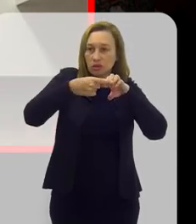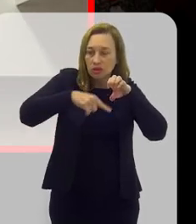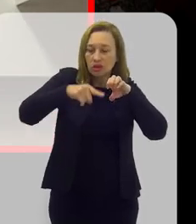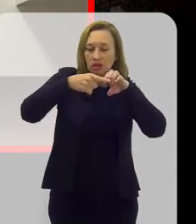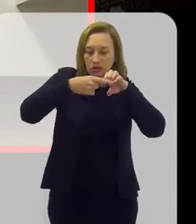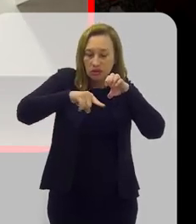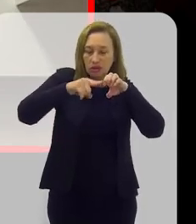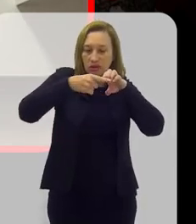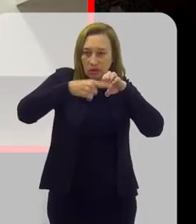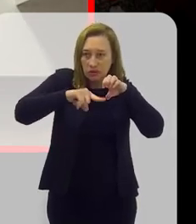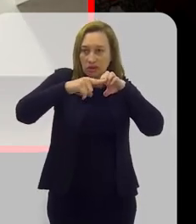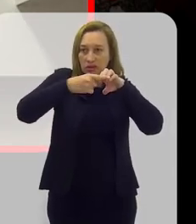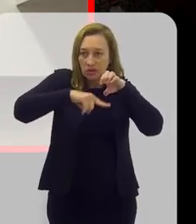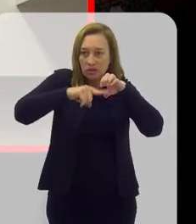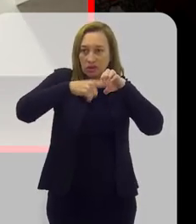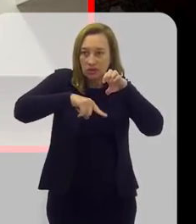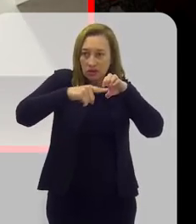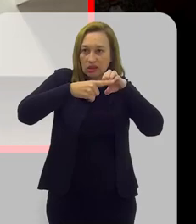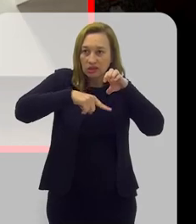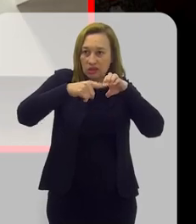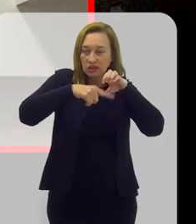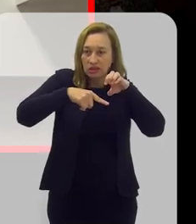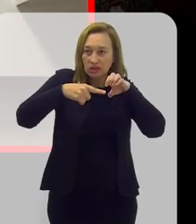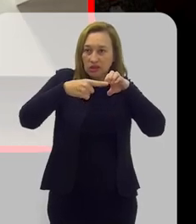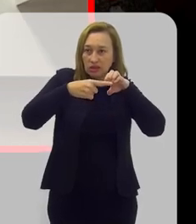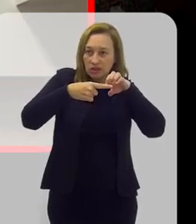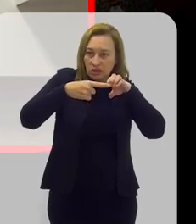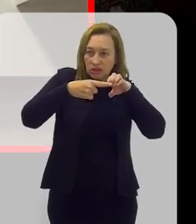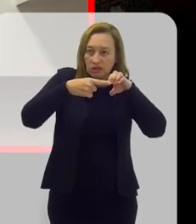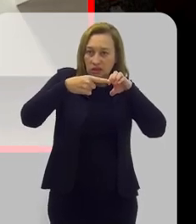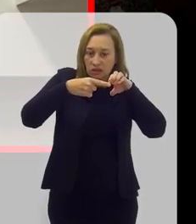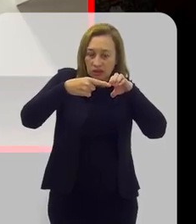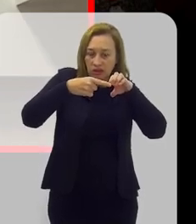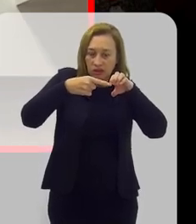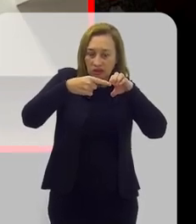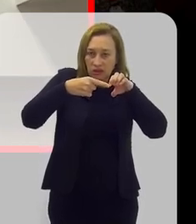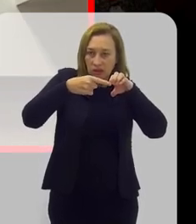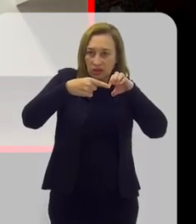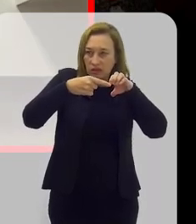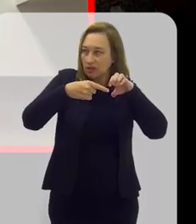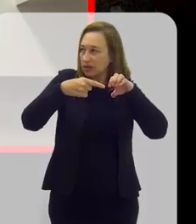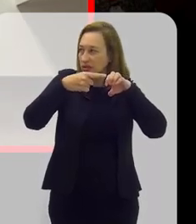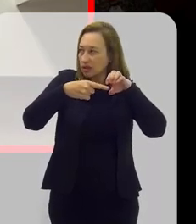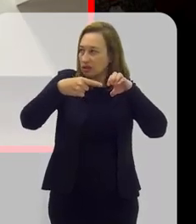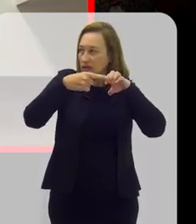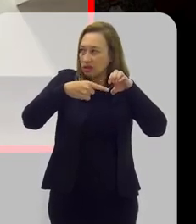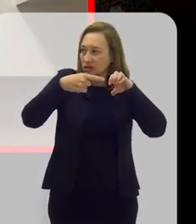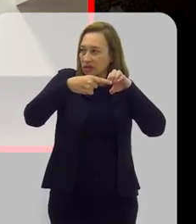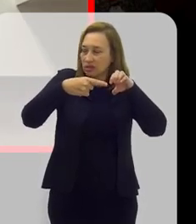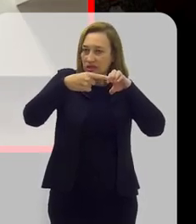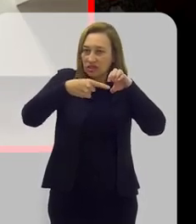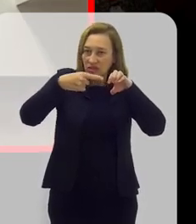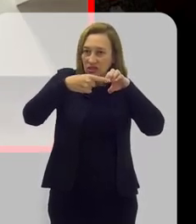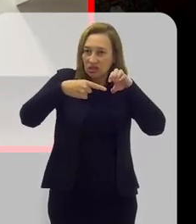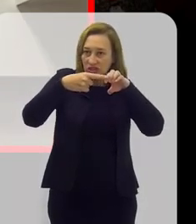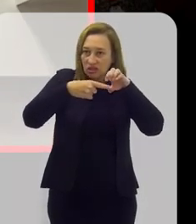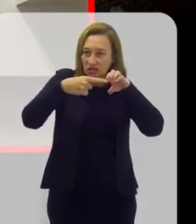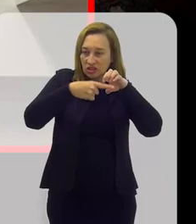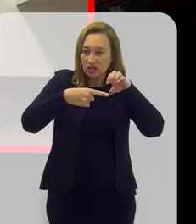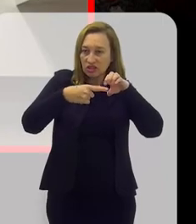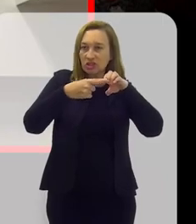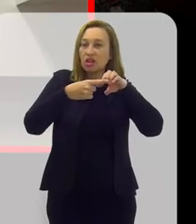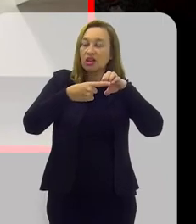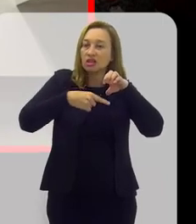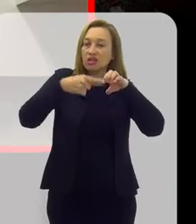se fosse fazendo uma vassoura aqui, ou fazendo o mesmo movimento de bolinha. Mas é uma coisa que eu sempre falo, não pode fazer uma bolinha que queira